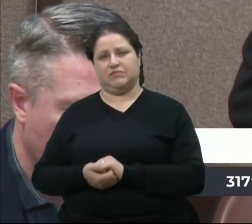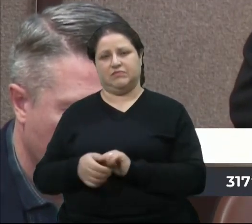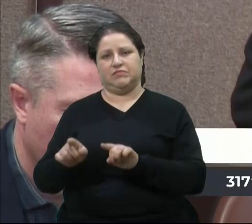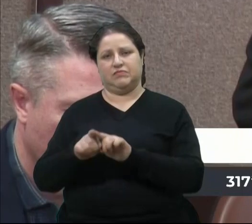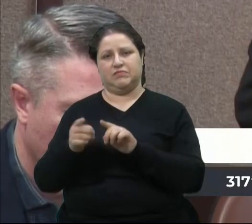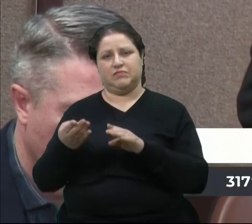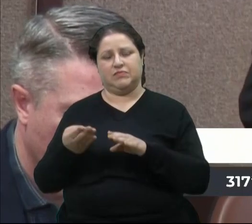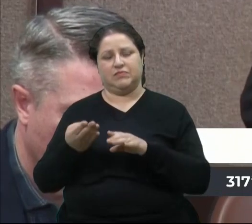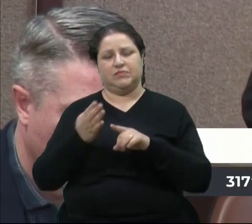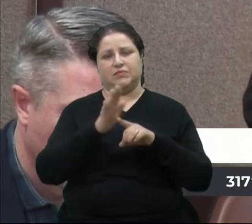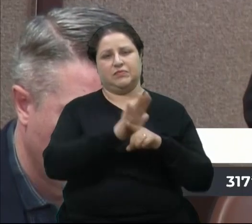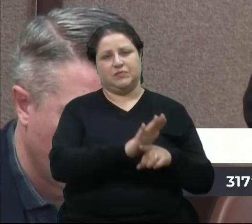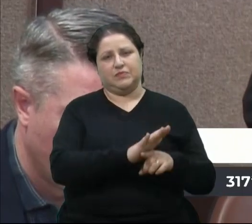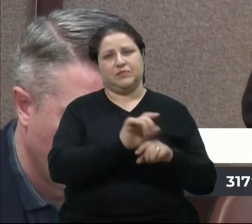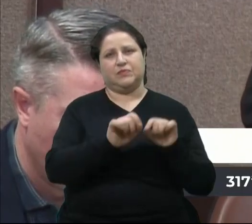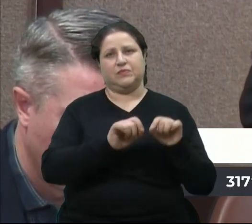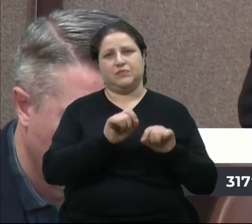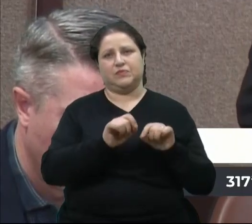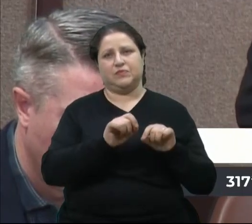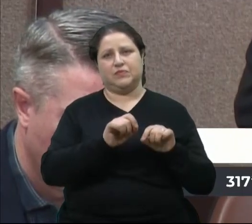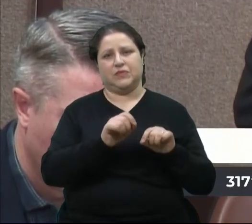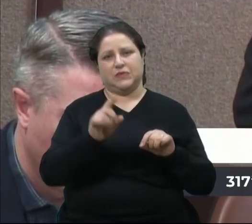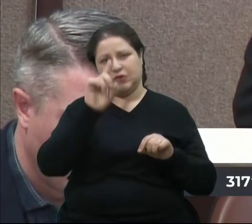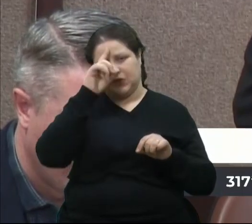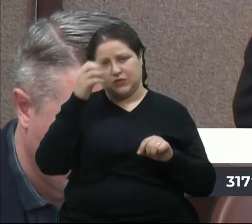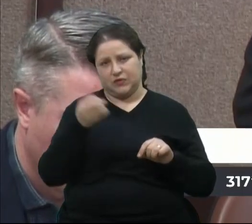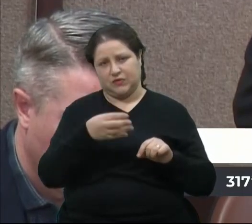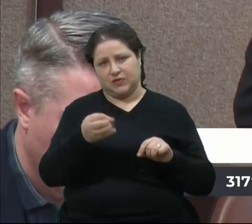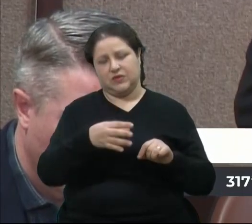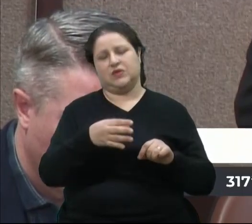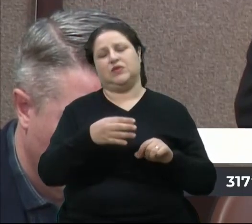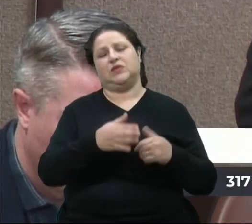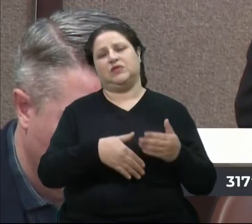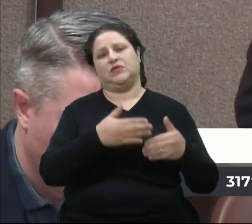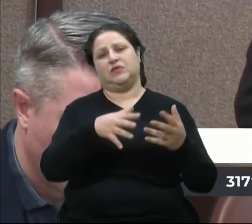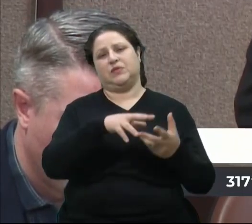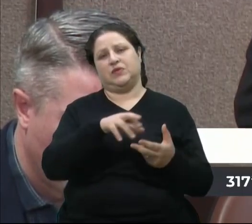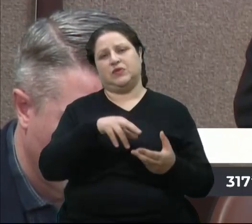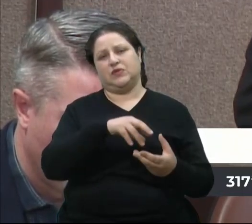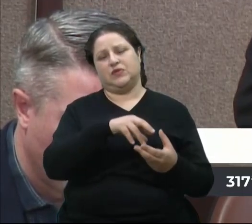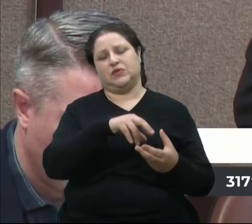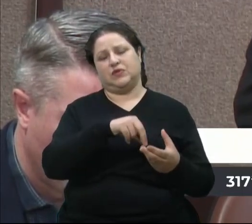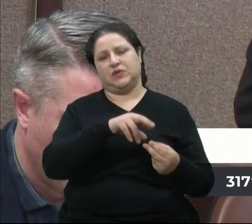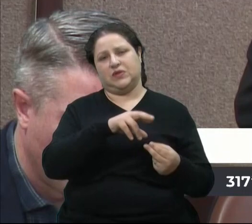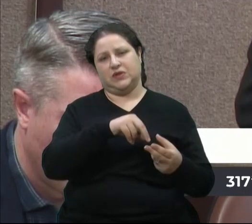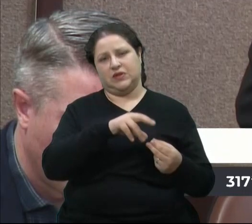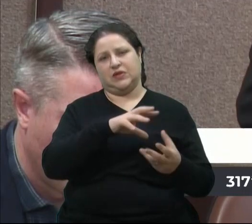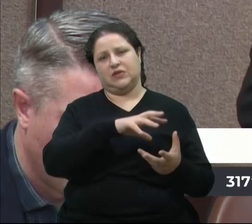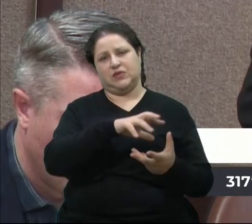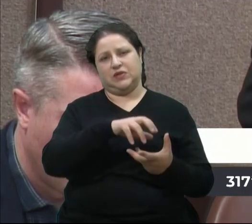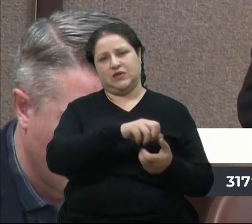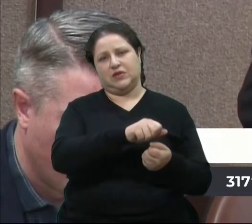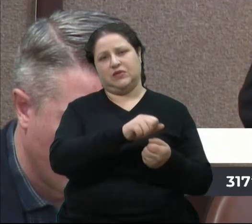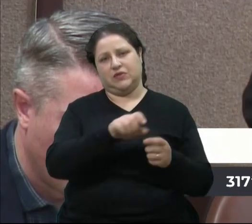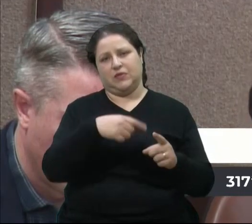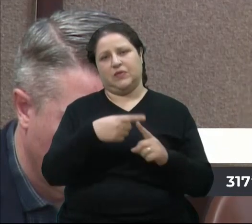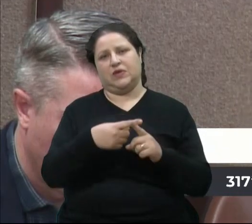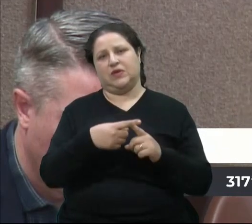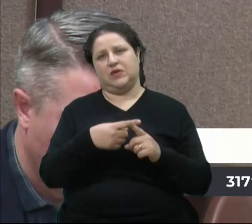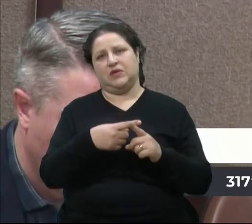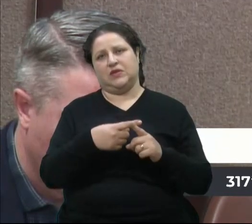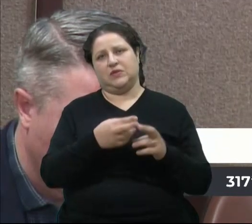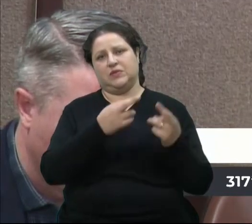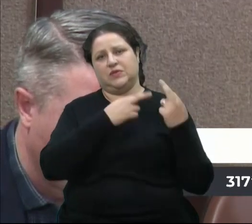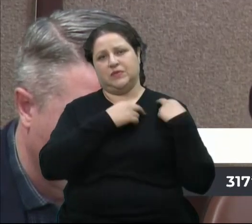a inovação, desenvolvimento sustentável e responsabilidade social. O Sr. Daniel Raul Randon é um